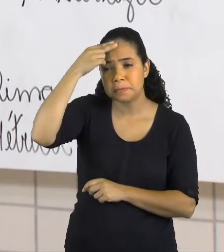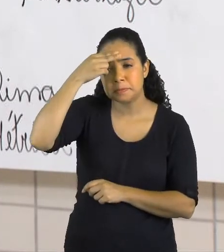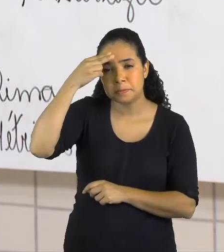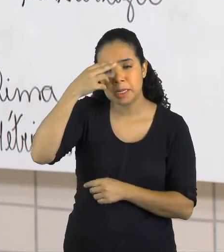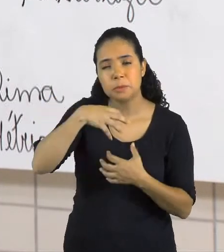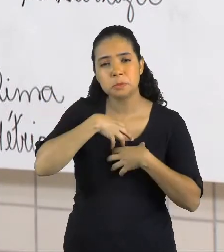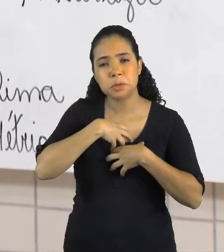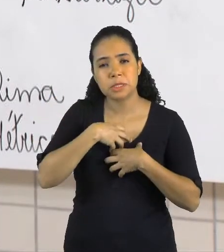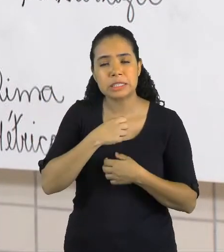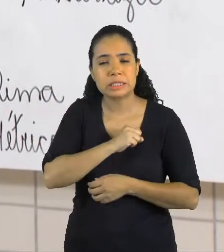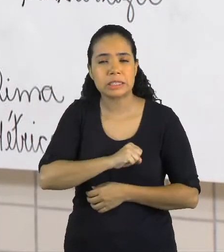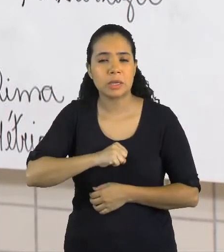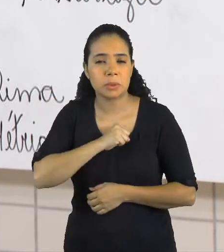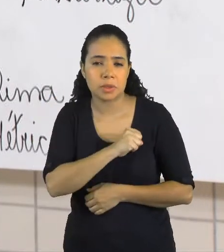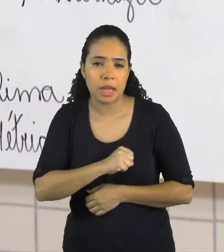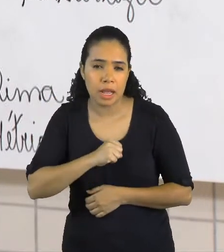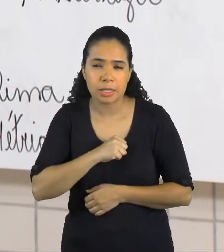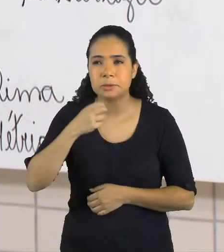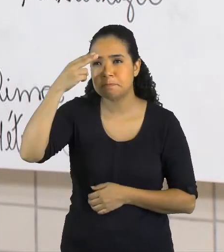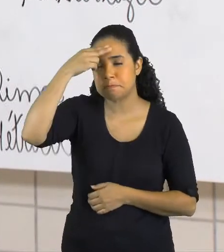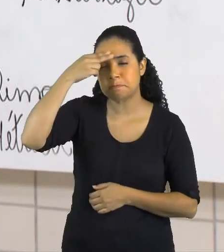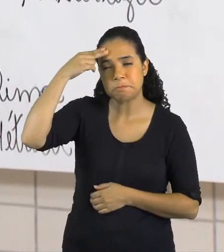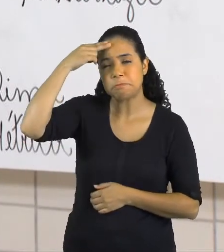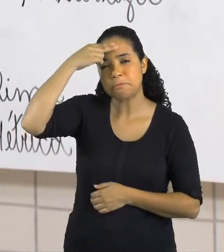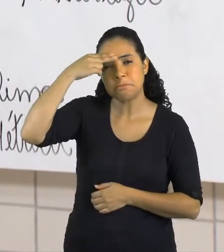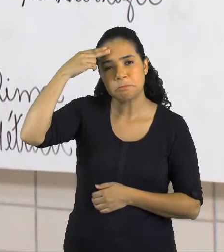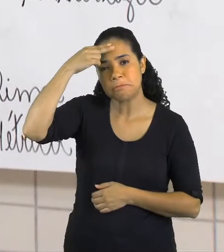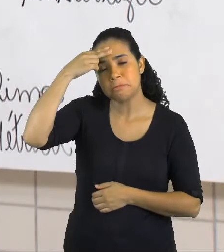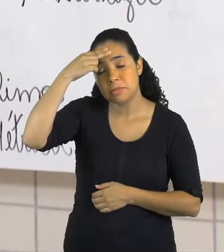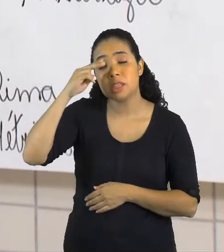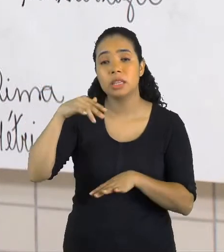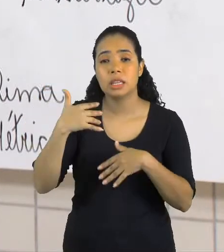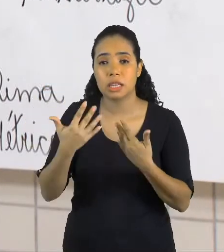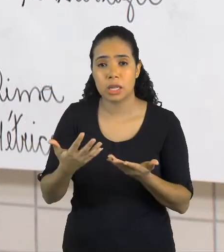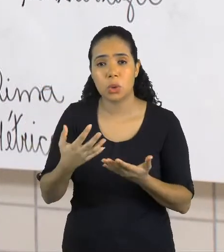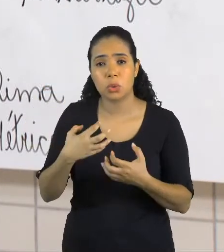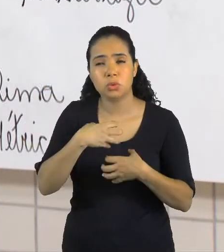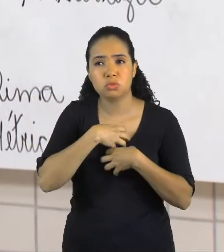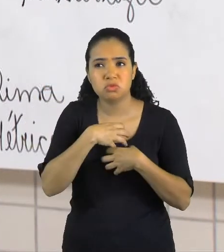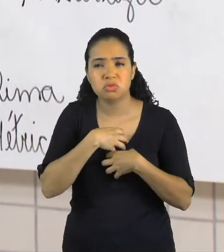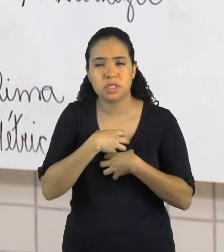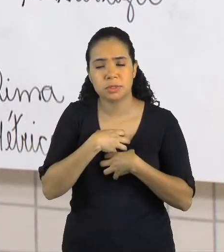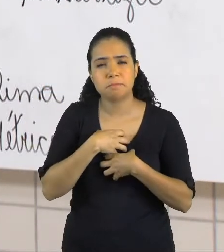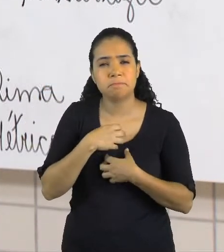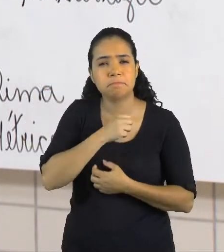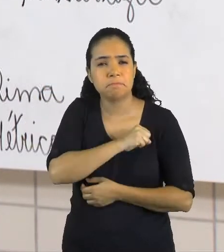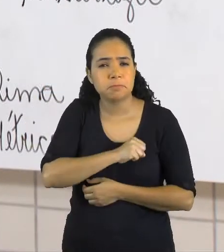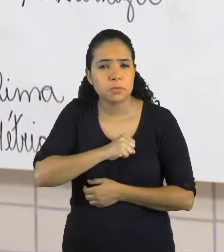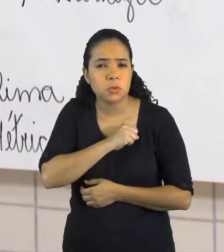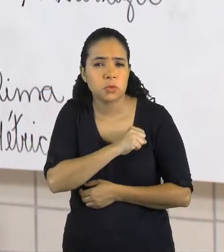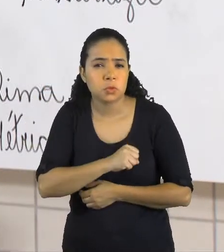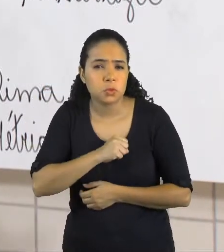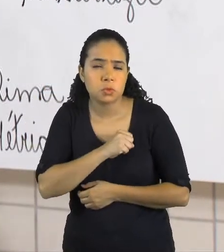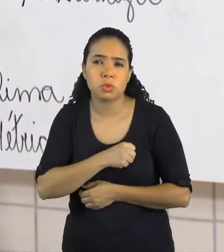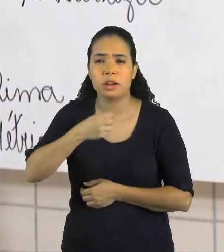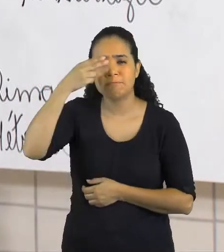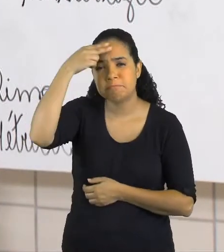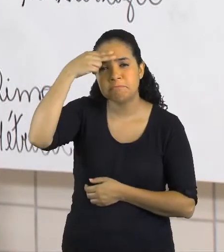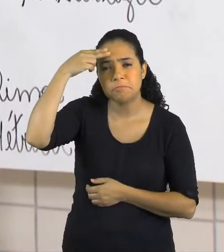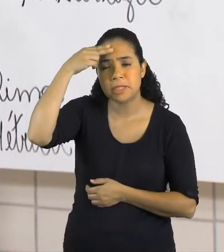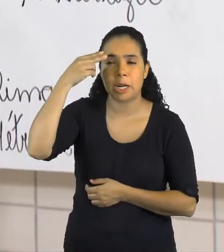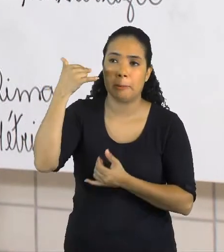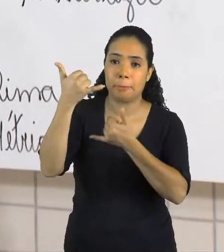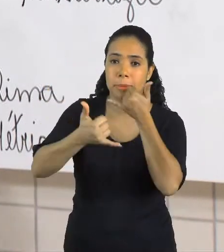sentimento de saudade. Então, ele está com um sentimento de nostalgia em relação aos seus brinquedos da